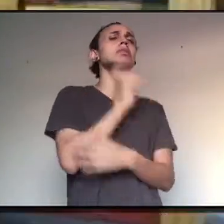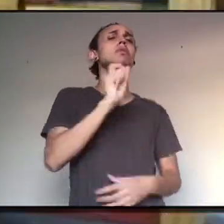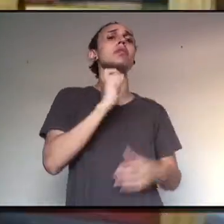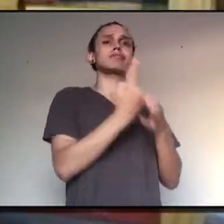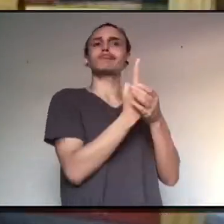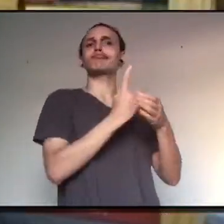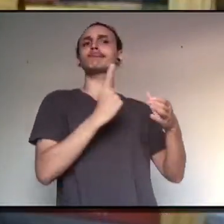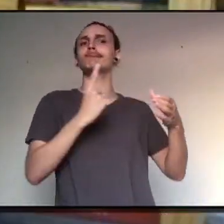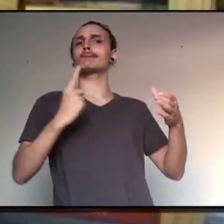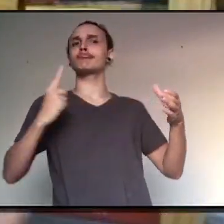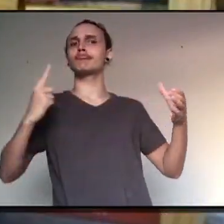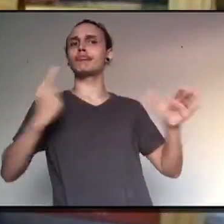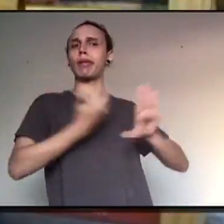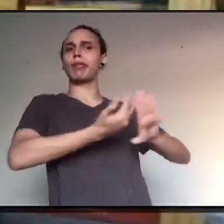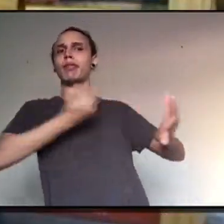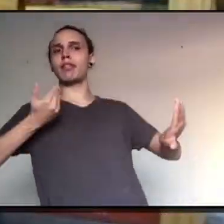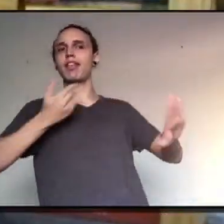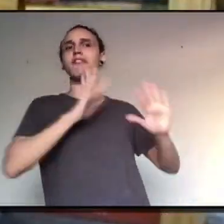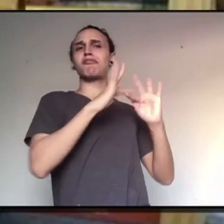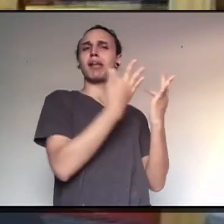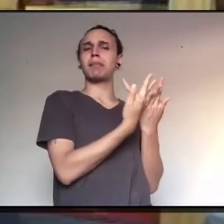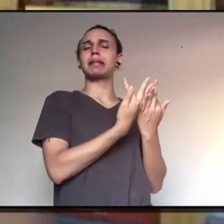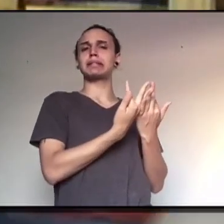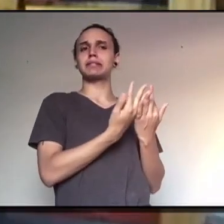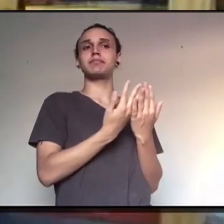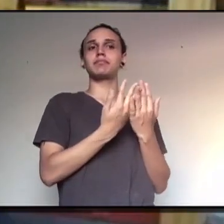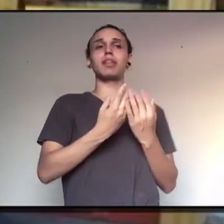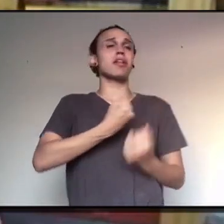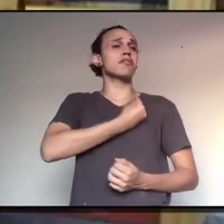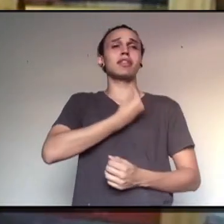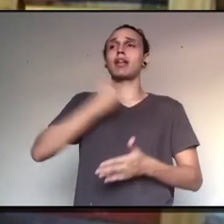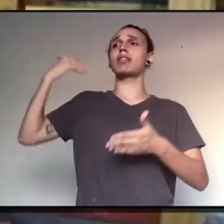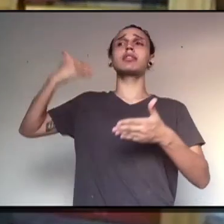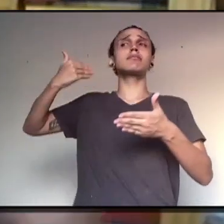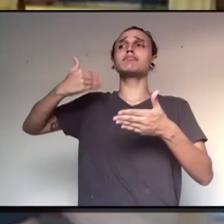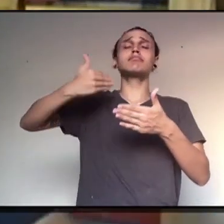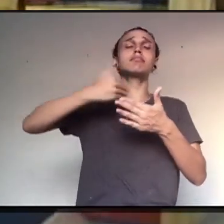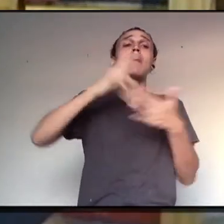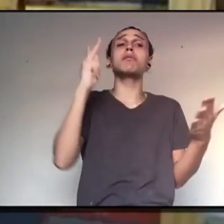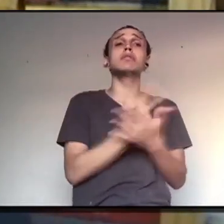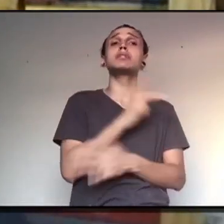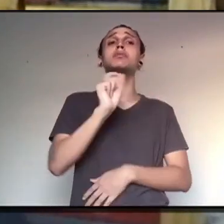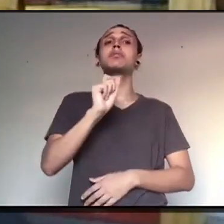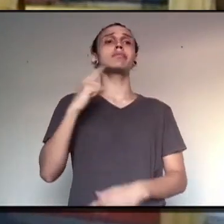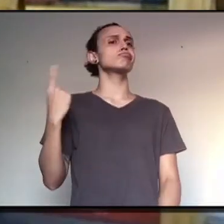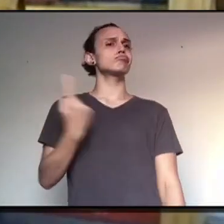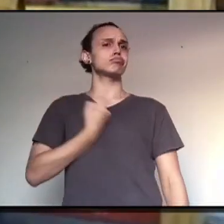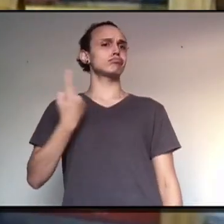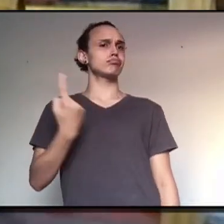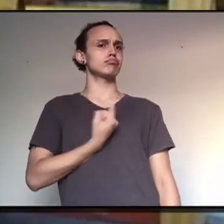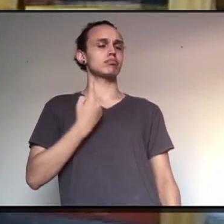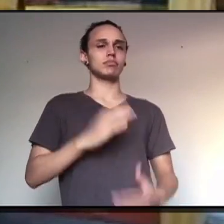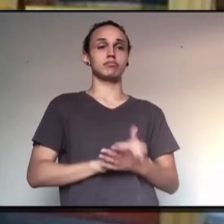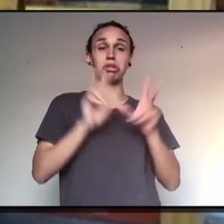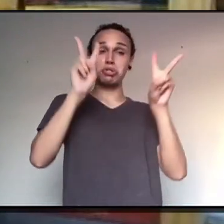vai fazer com que essas pessoas se afastem dessas famílias, encontrem o mínimo possível, e isso ao longo da vida vai